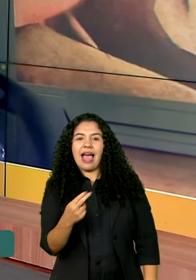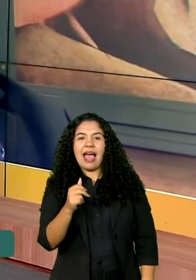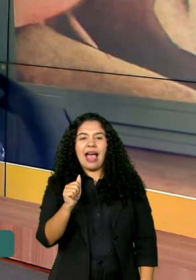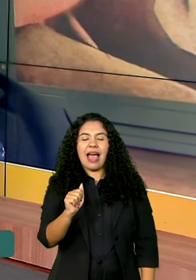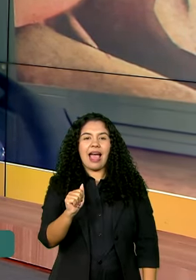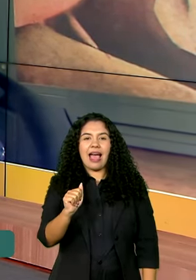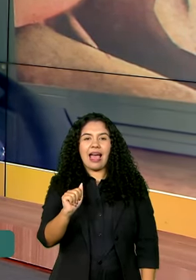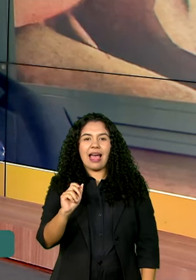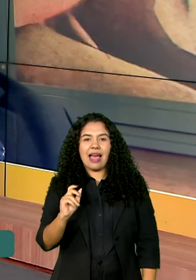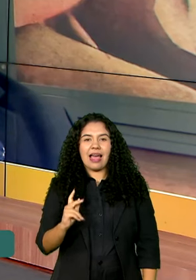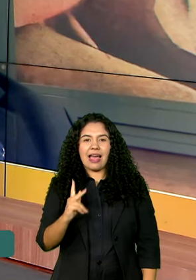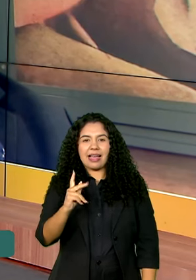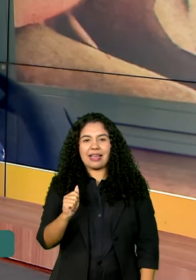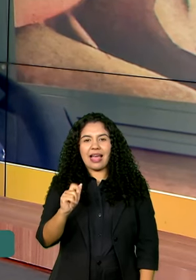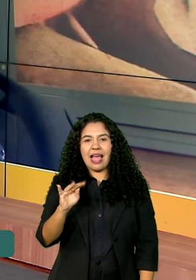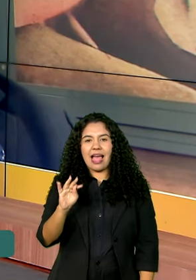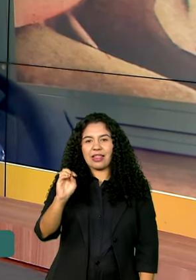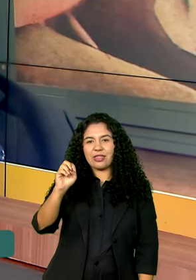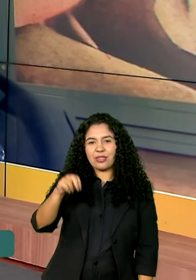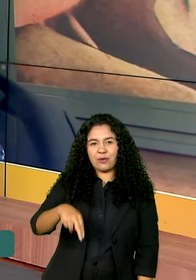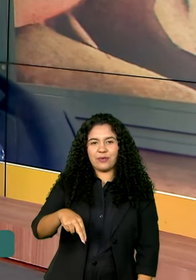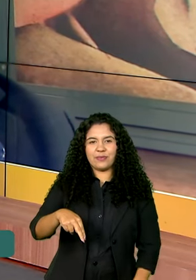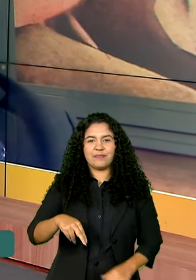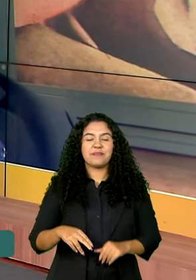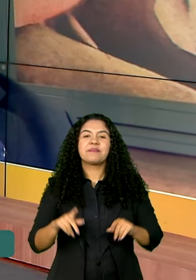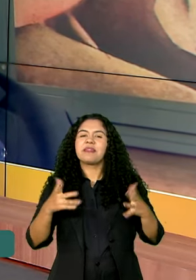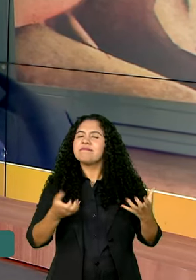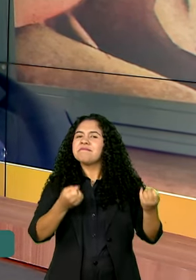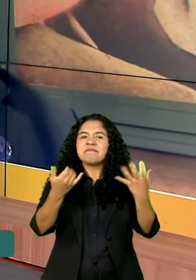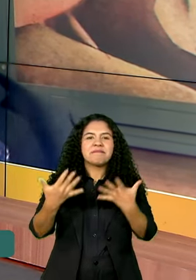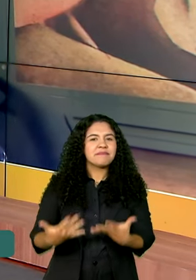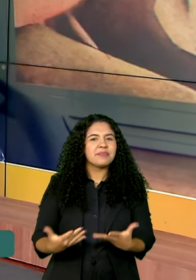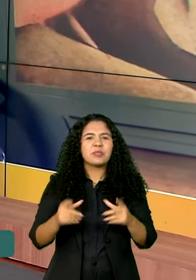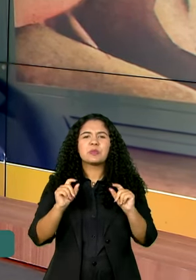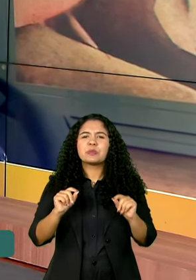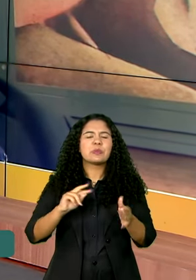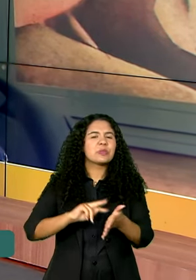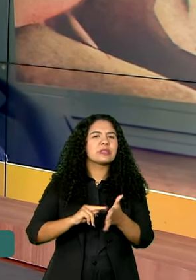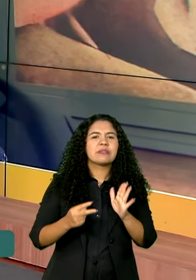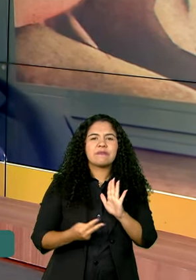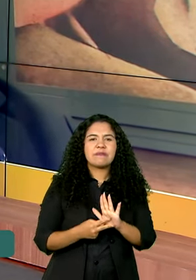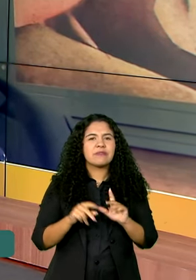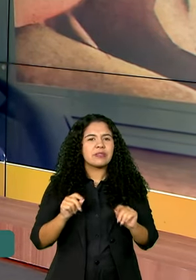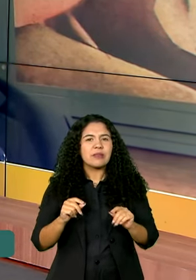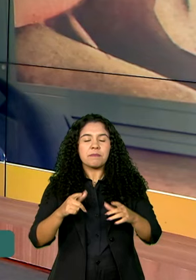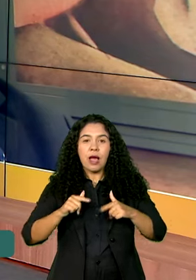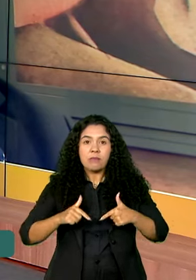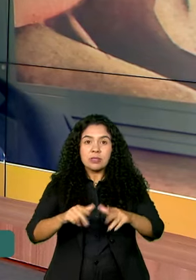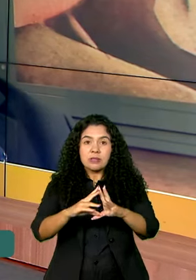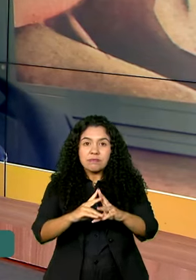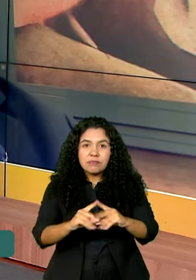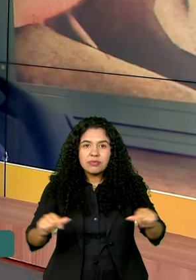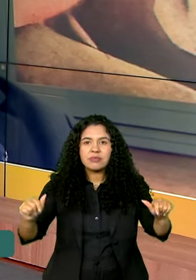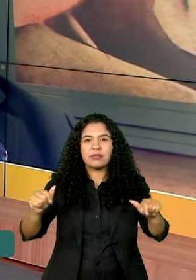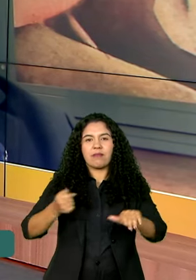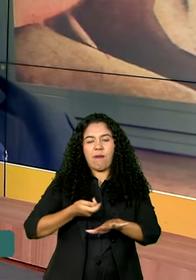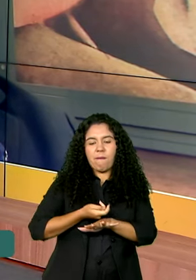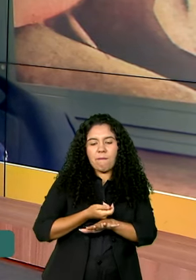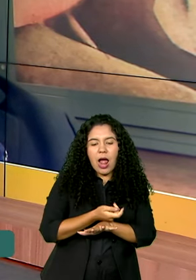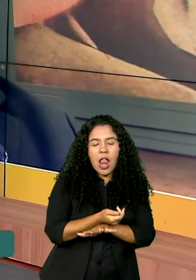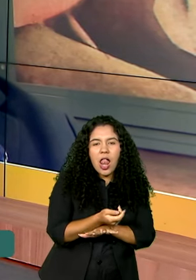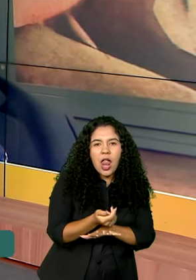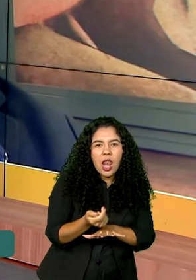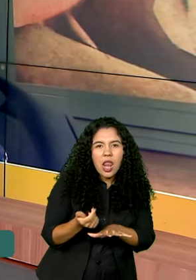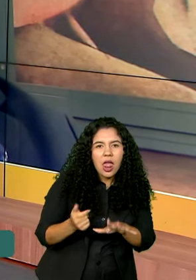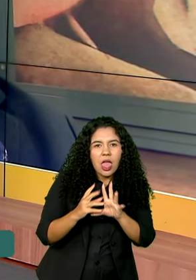vamos explicar para o telespectador de que se trata essa competição, o que é o Hackathon de Combate à Desinformação, qual é o público-alvo dessa